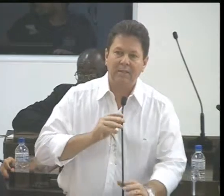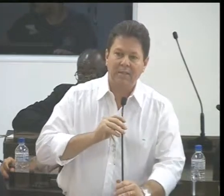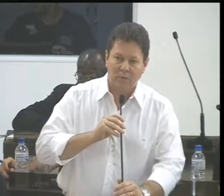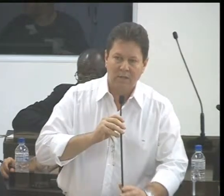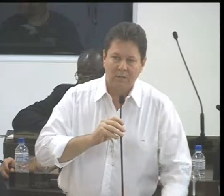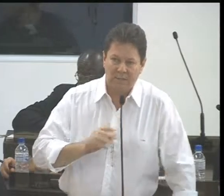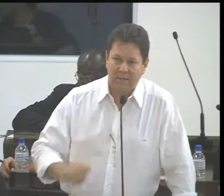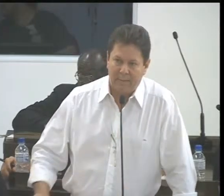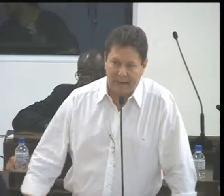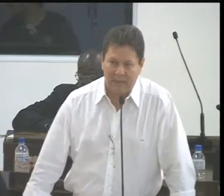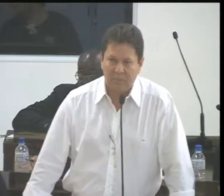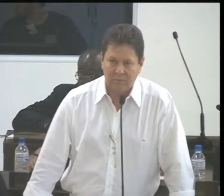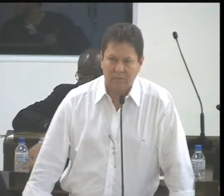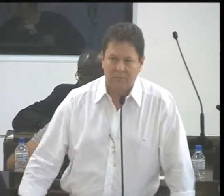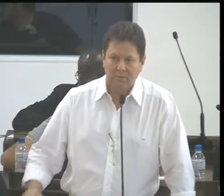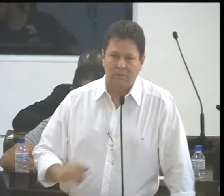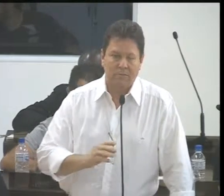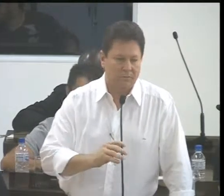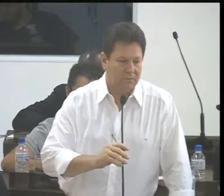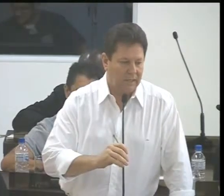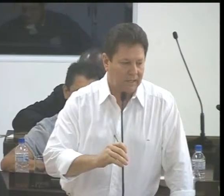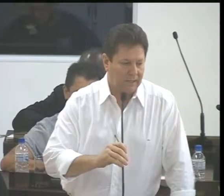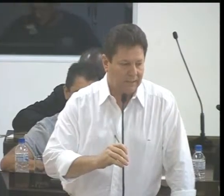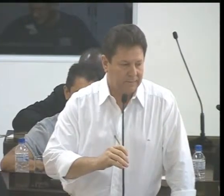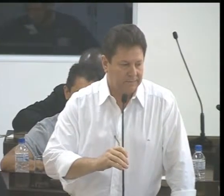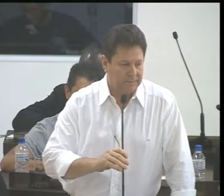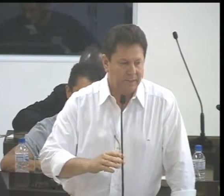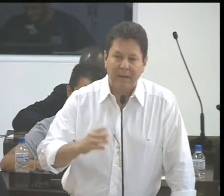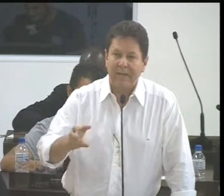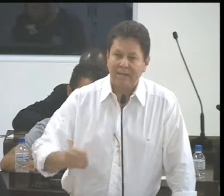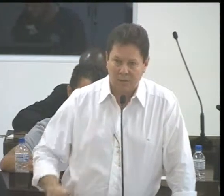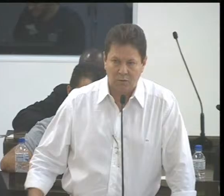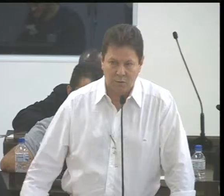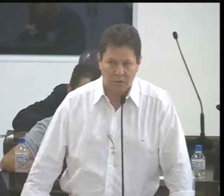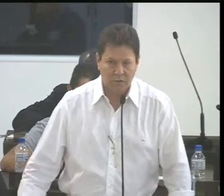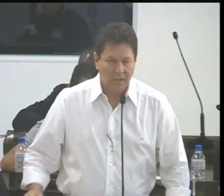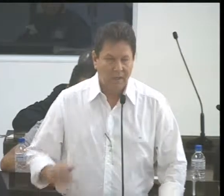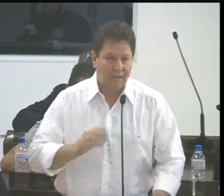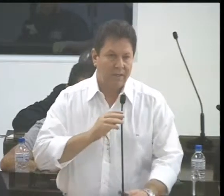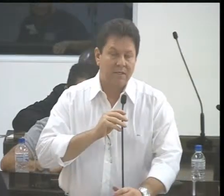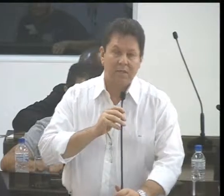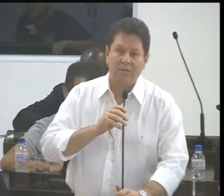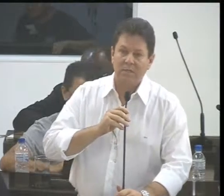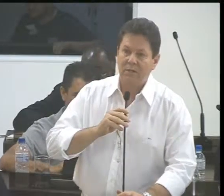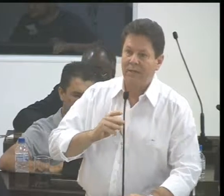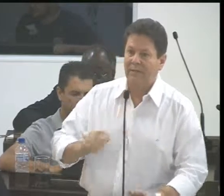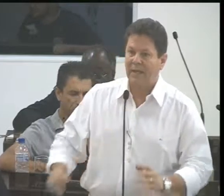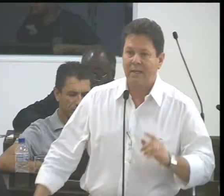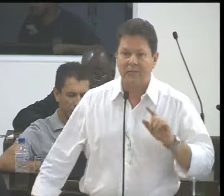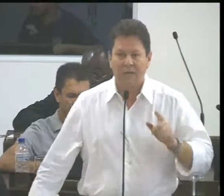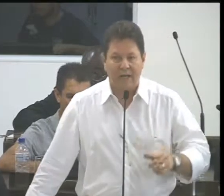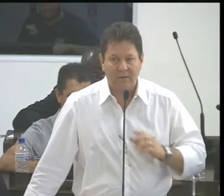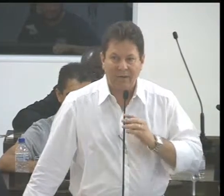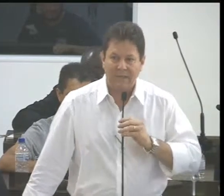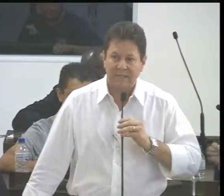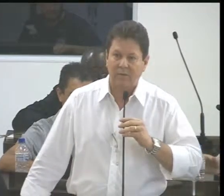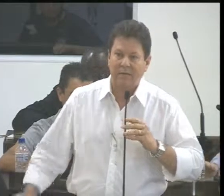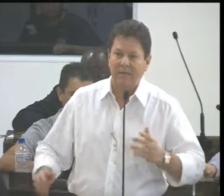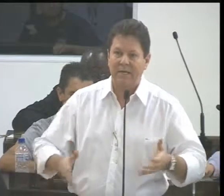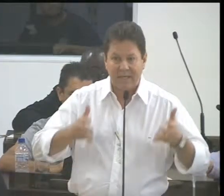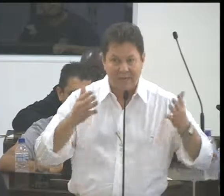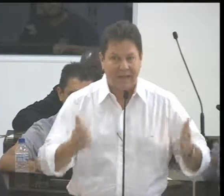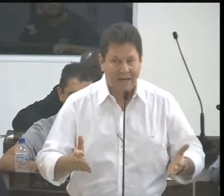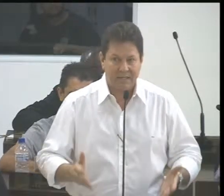Eu queria só, agradecer, eu sou mantenedor de faculdade e a gente tem há 35 anos que a gente trabalha com